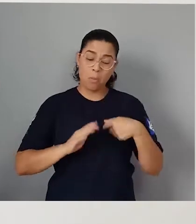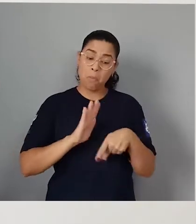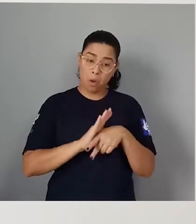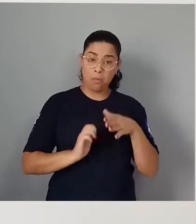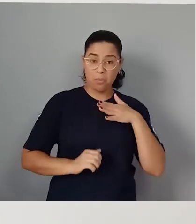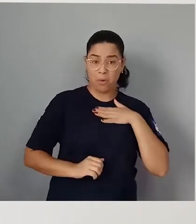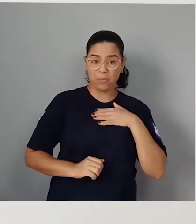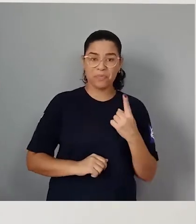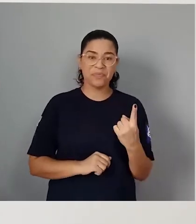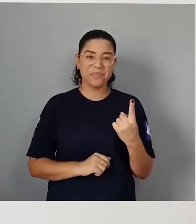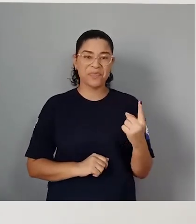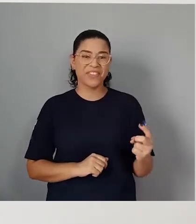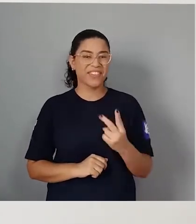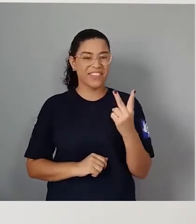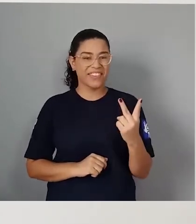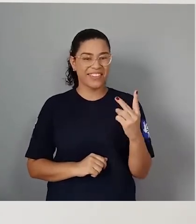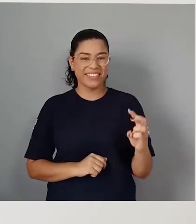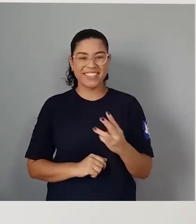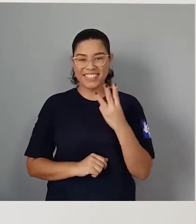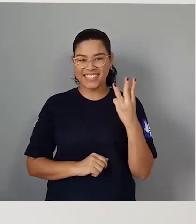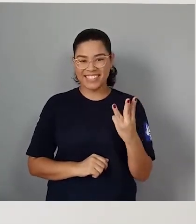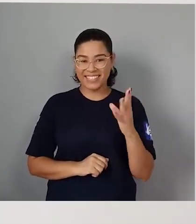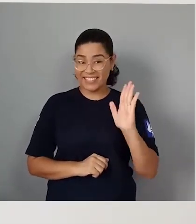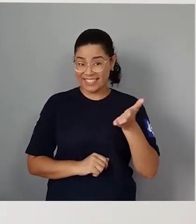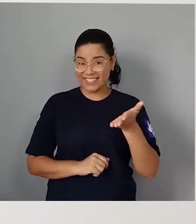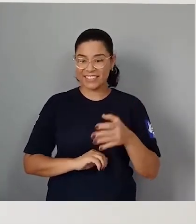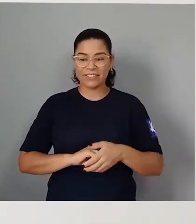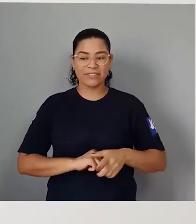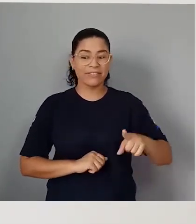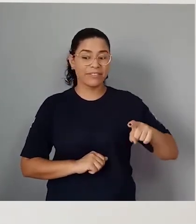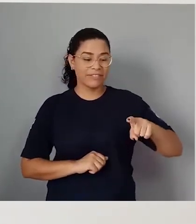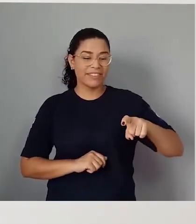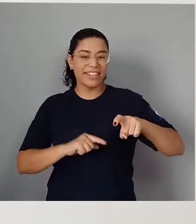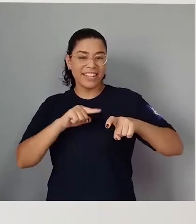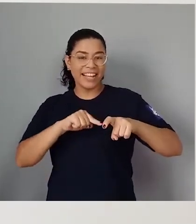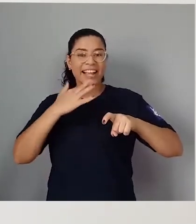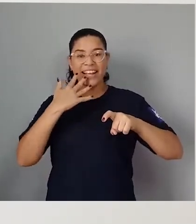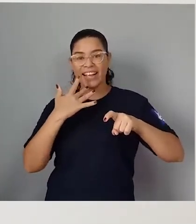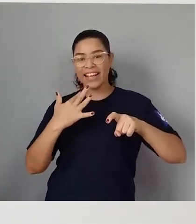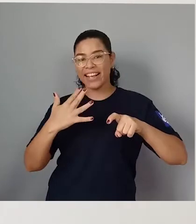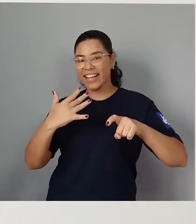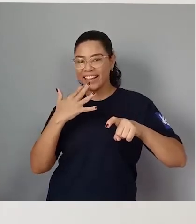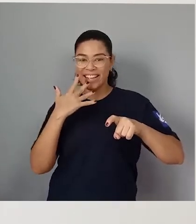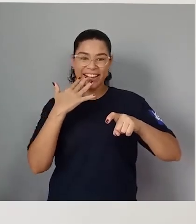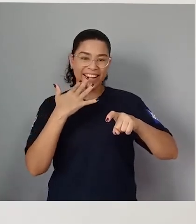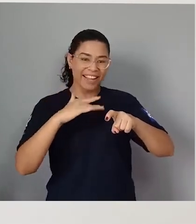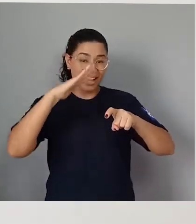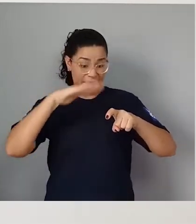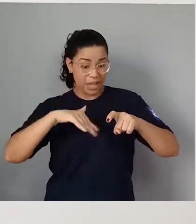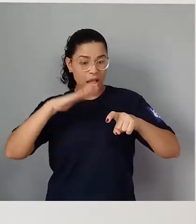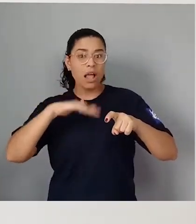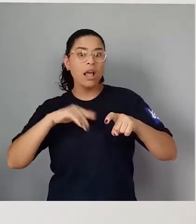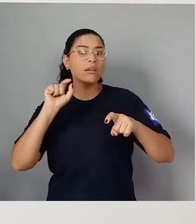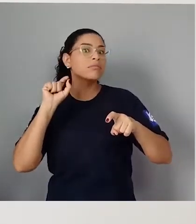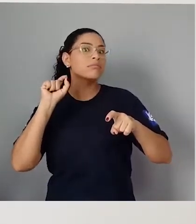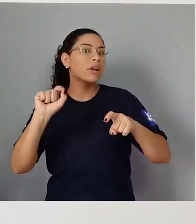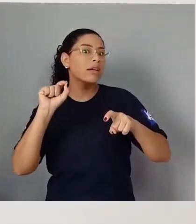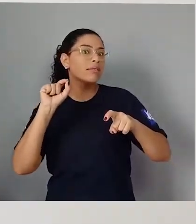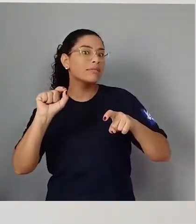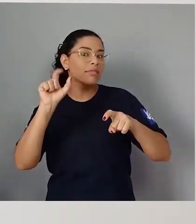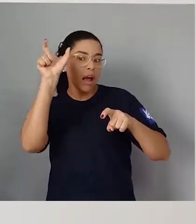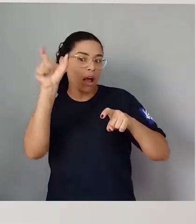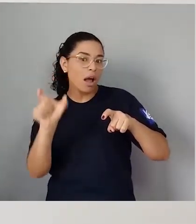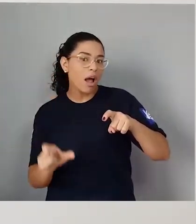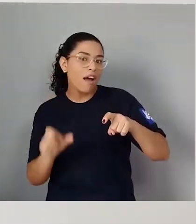É um, é dois, é três. Lagarta Pintada, quem foi que te pintou? Foi a galera,